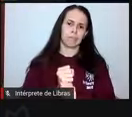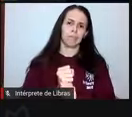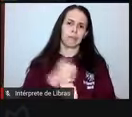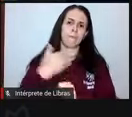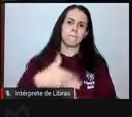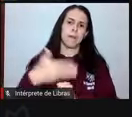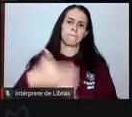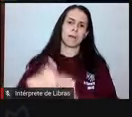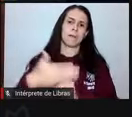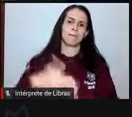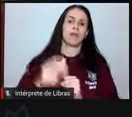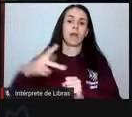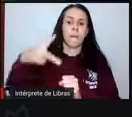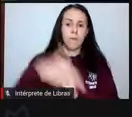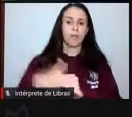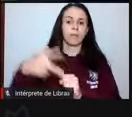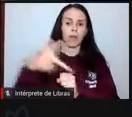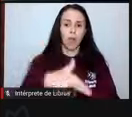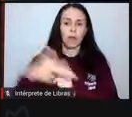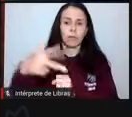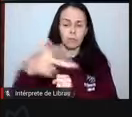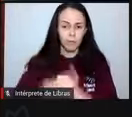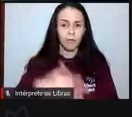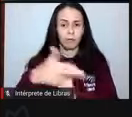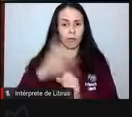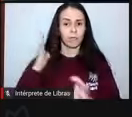a cada ano vinha sendo tirado uma fatia.